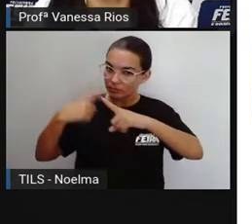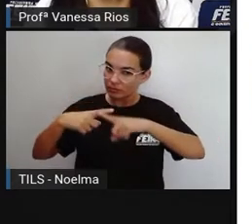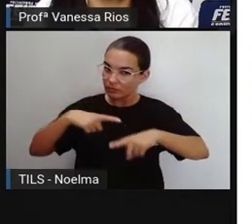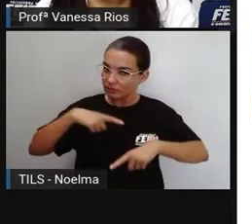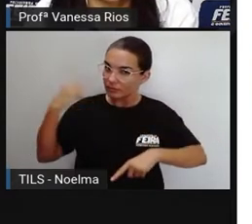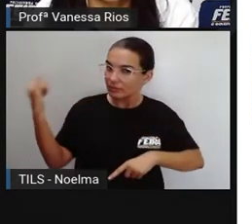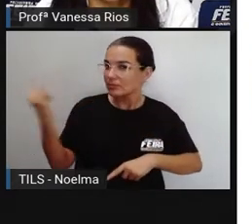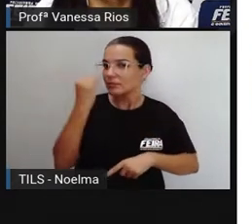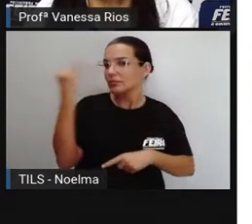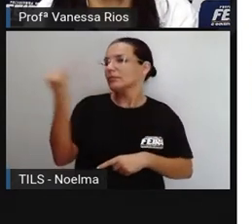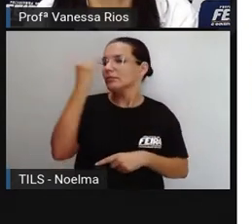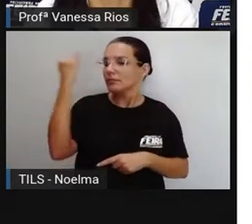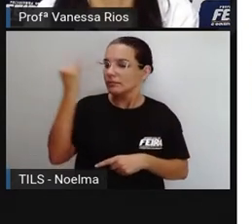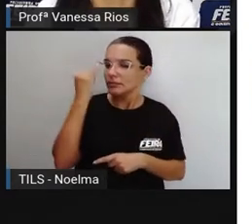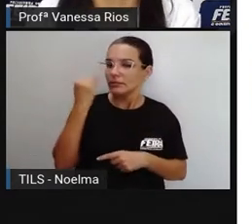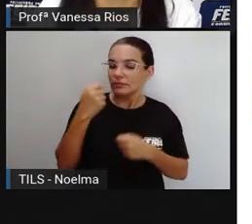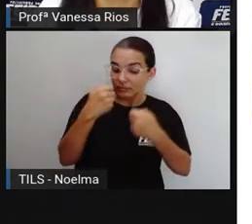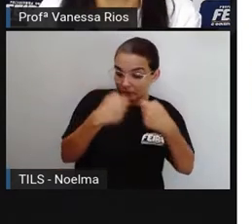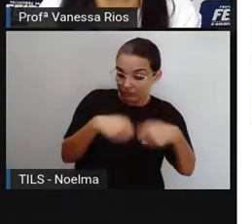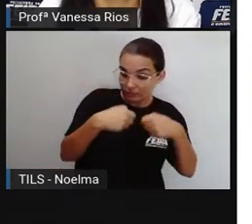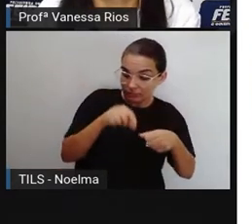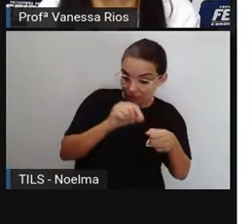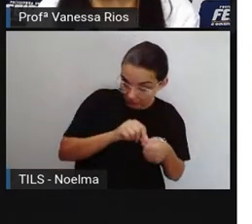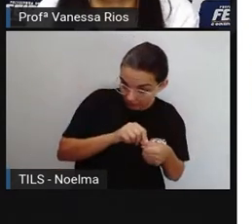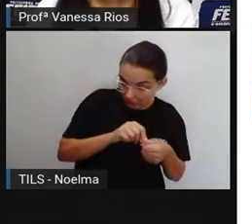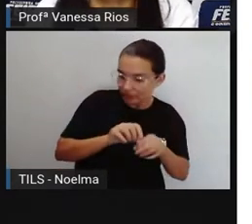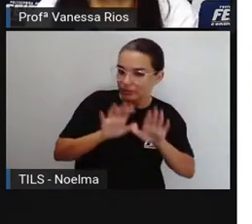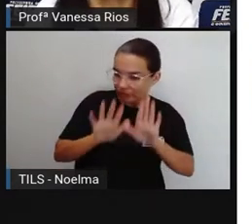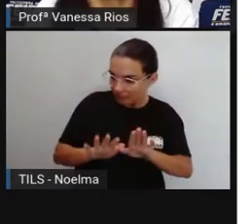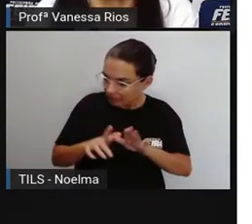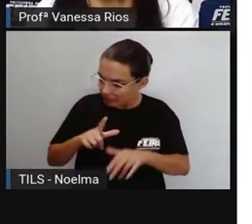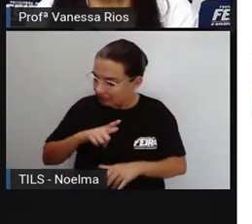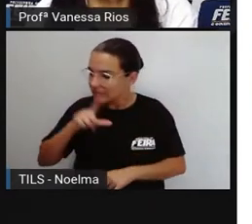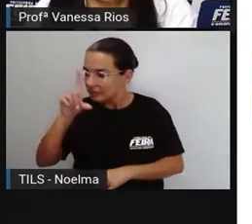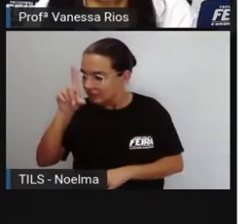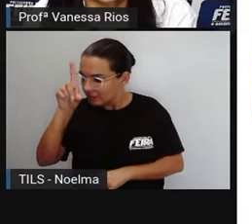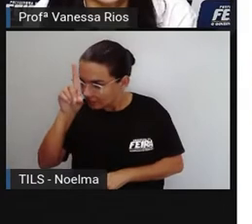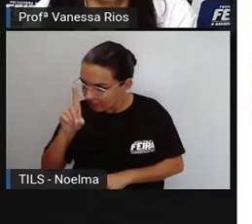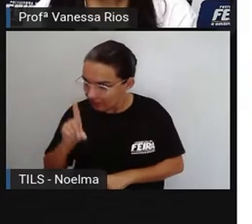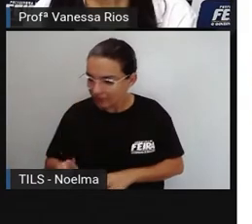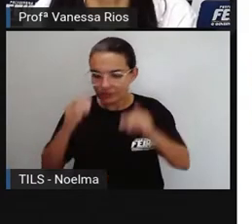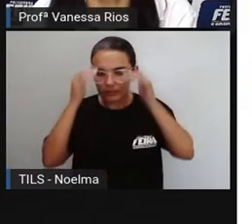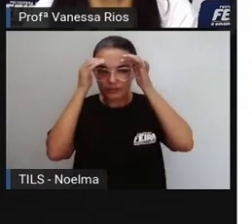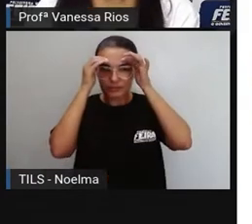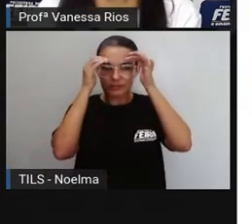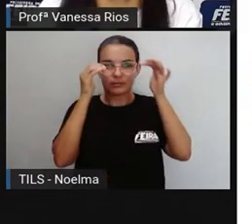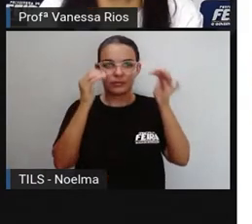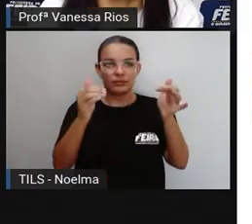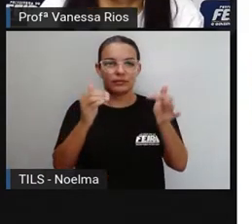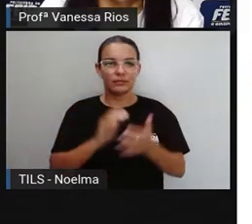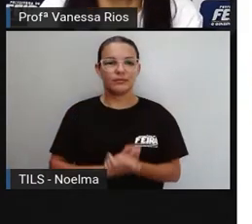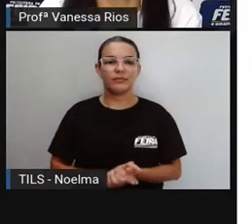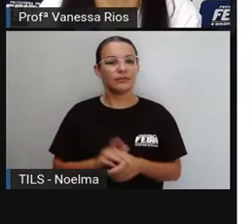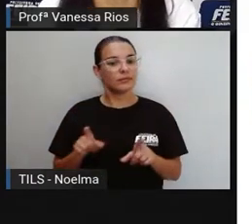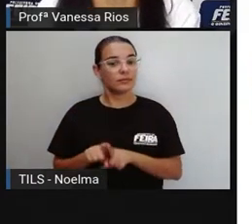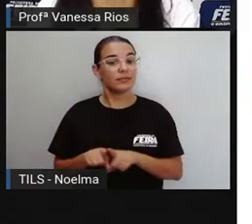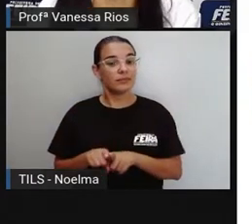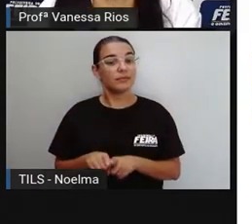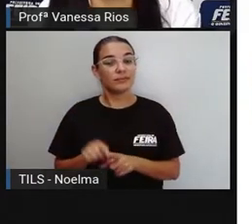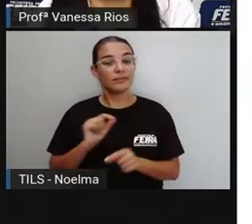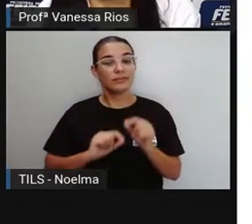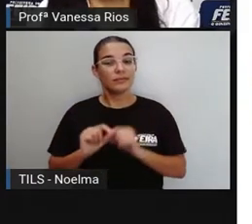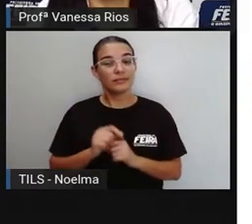deveres cumpridos, mas também tem aí os seus direitos respeitados, inclusive o direito de